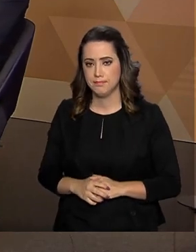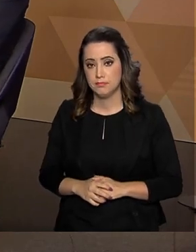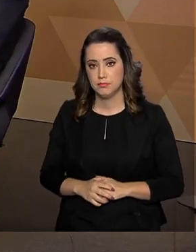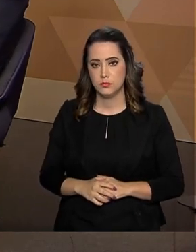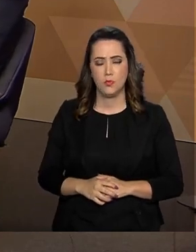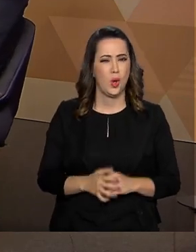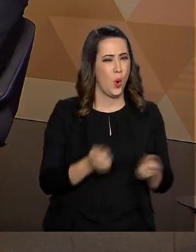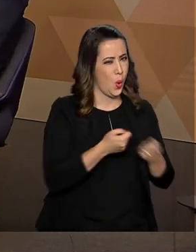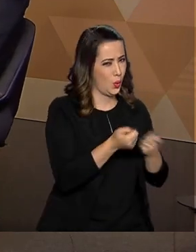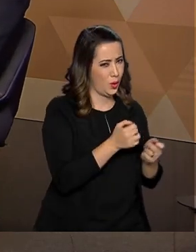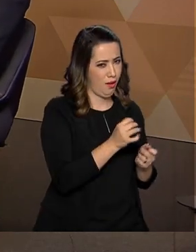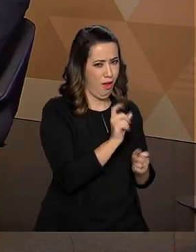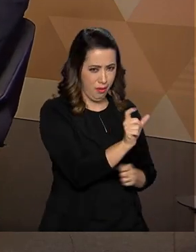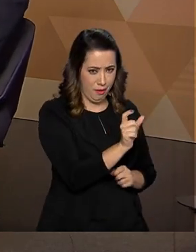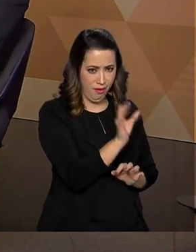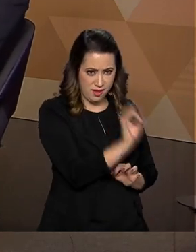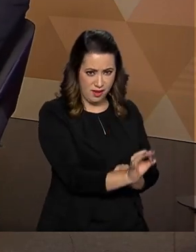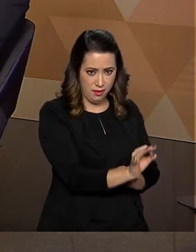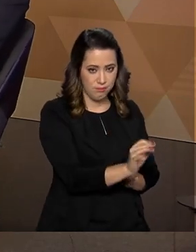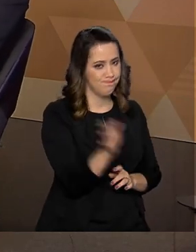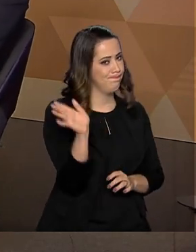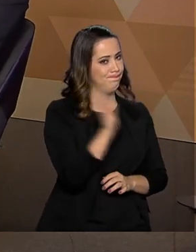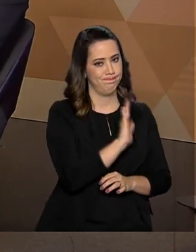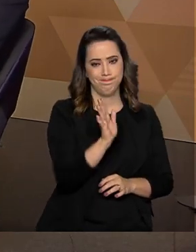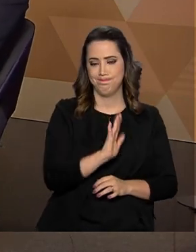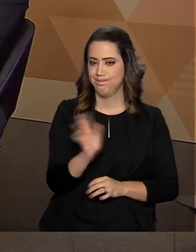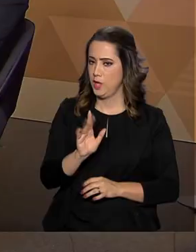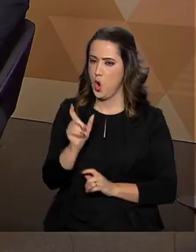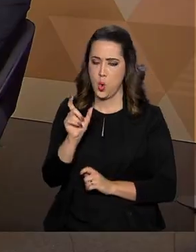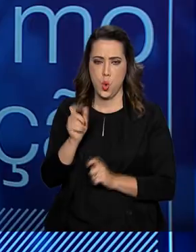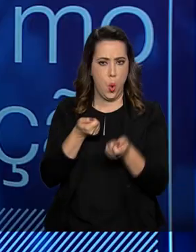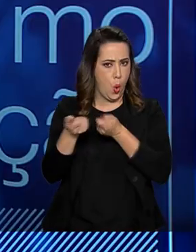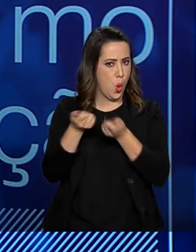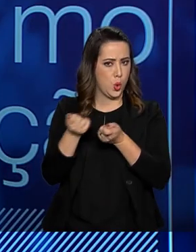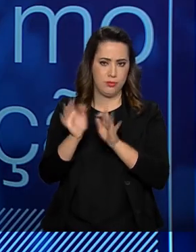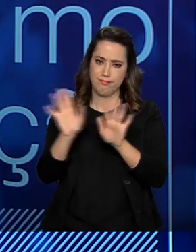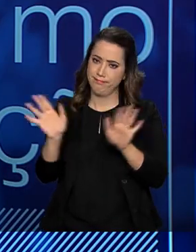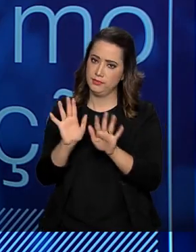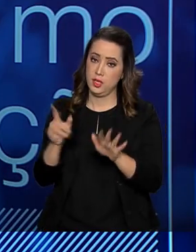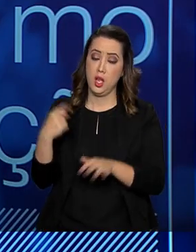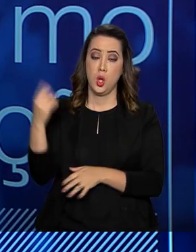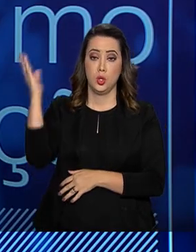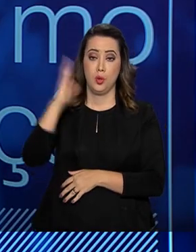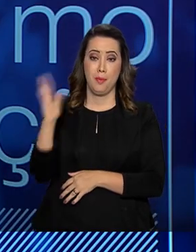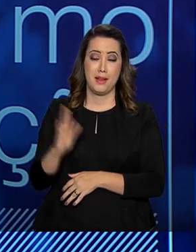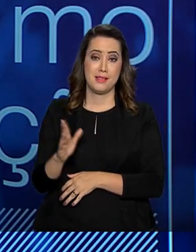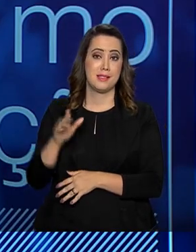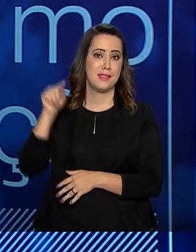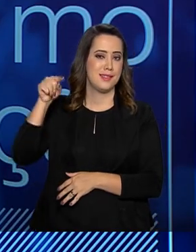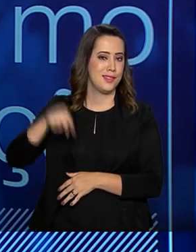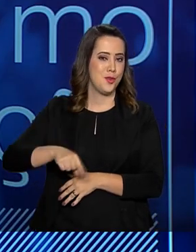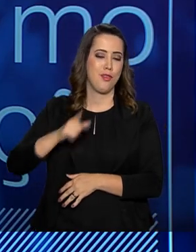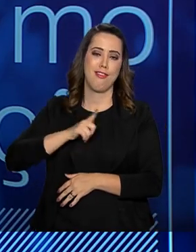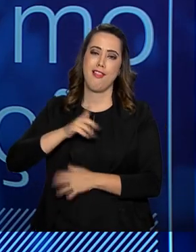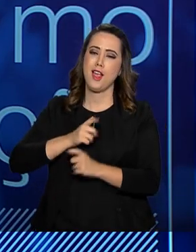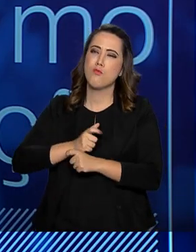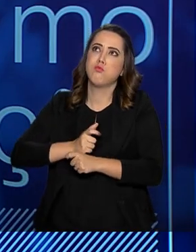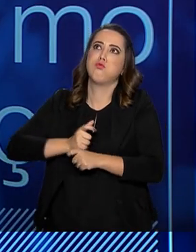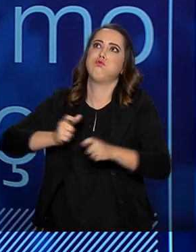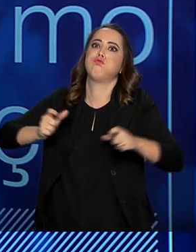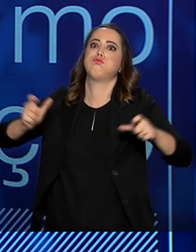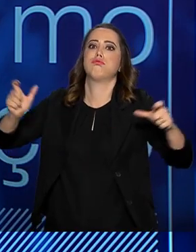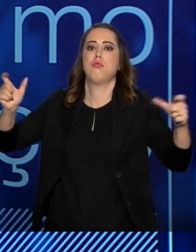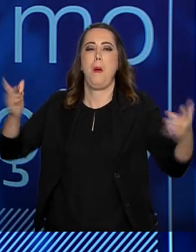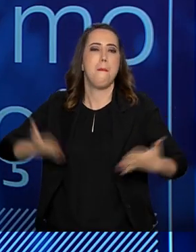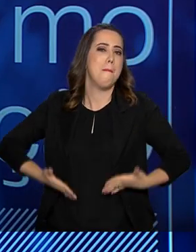Controlada não é a palavra, né? Não é a palavra. Nós temos no Brasil o maior e melhor programa de